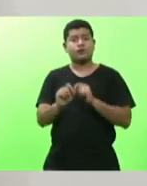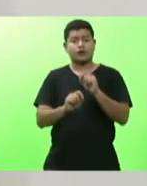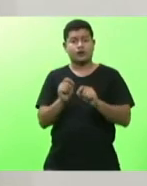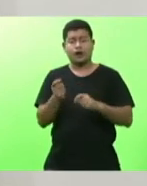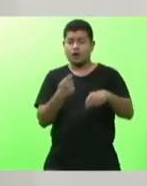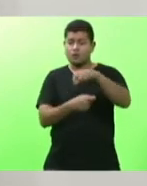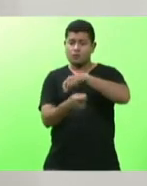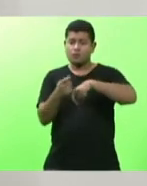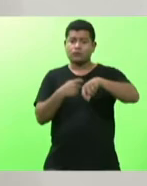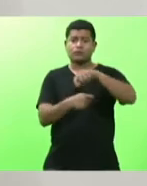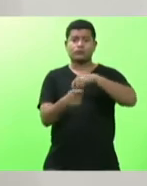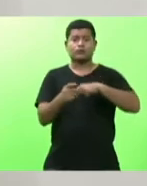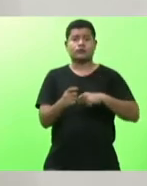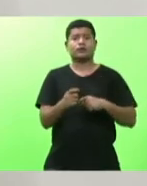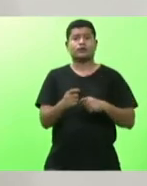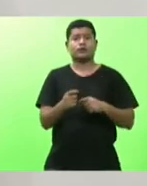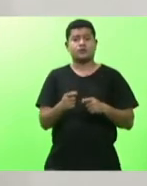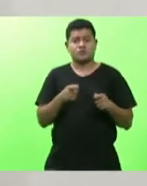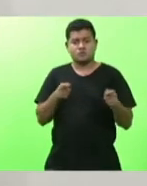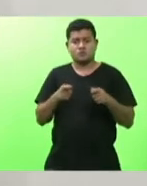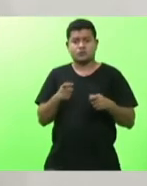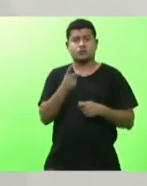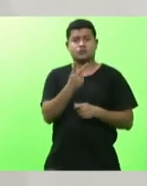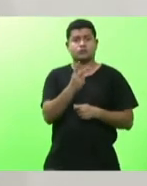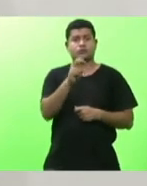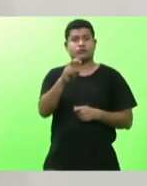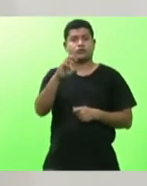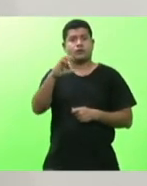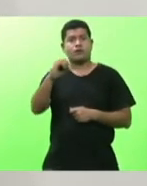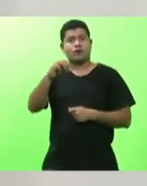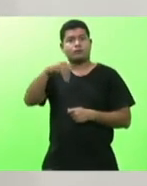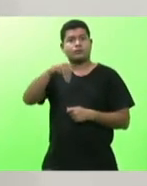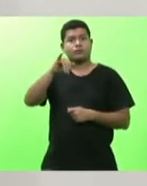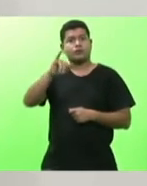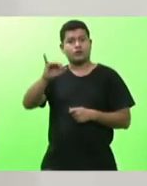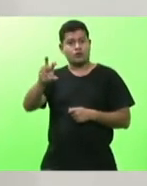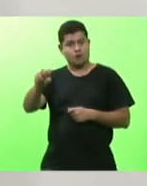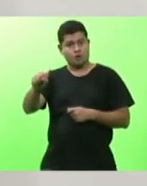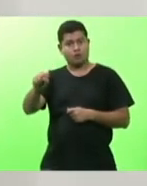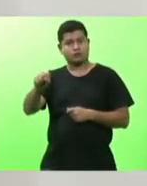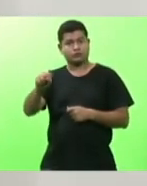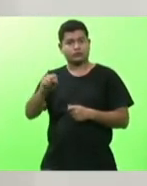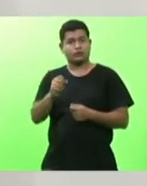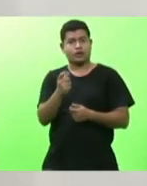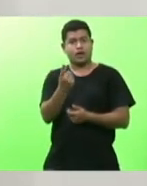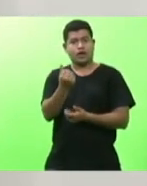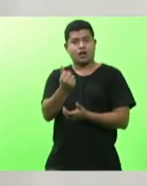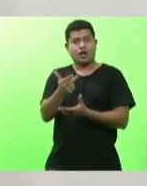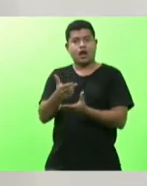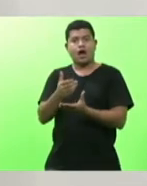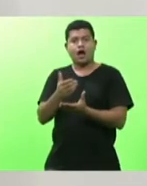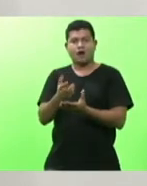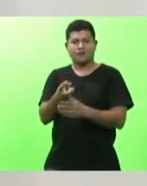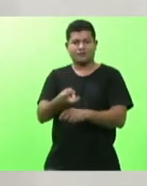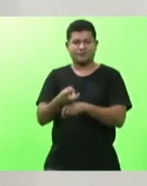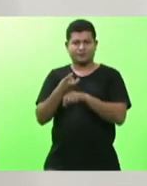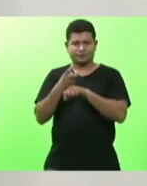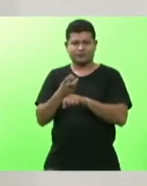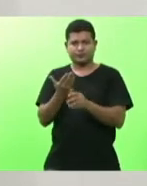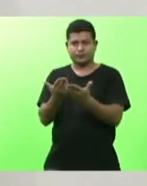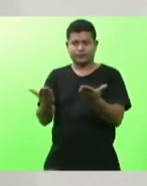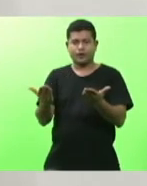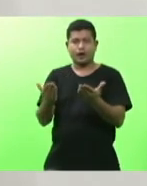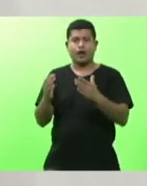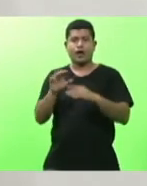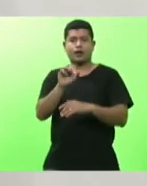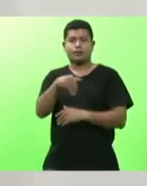250 milhões para empréstimos a micro empreendedores individuais e pequenos